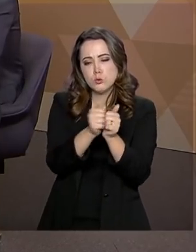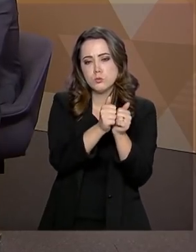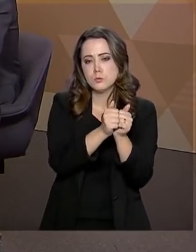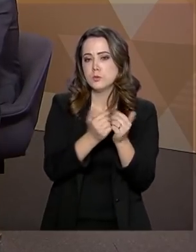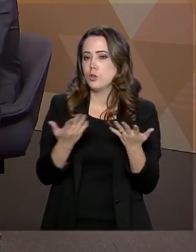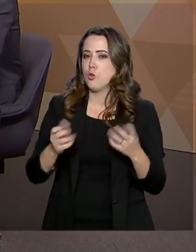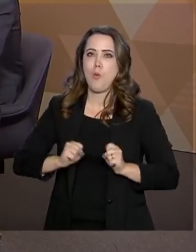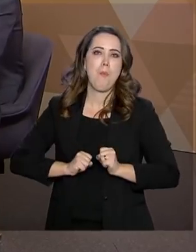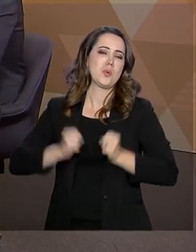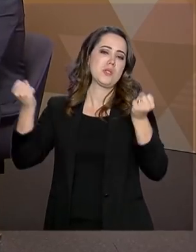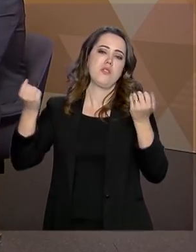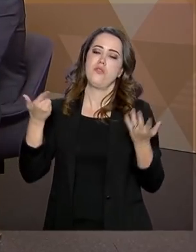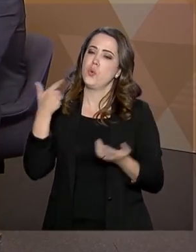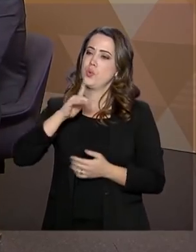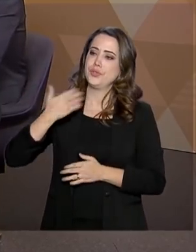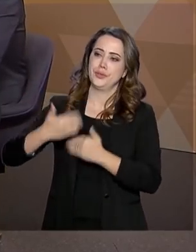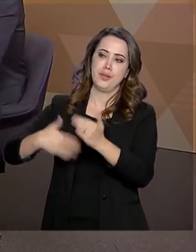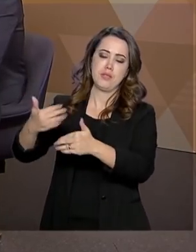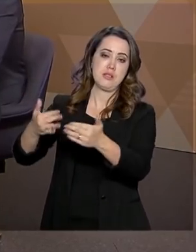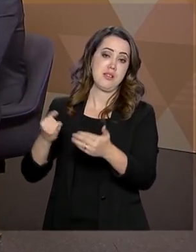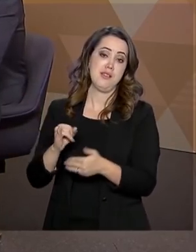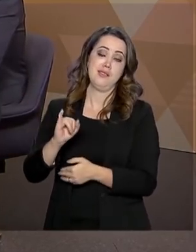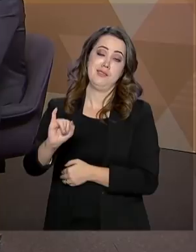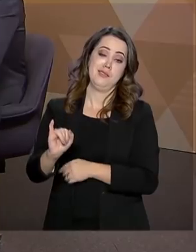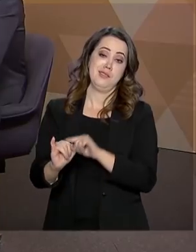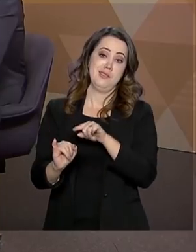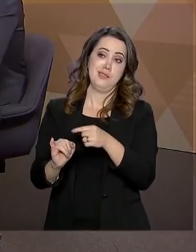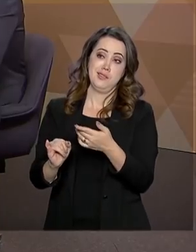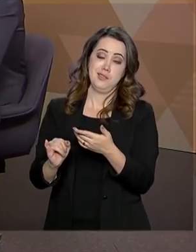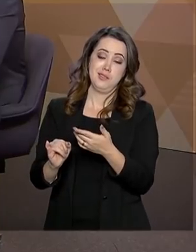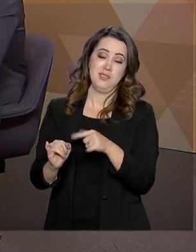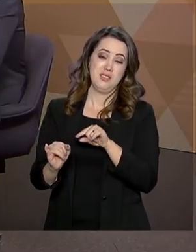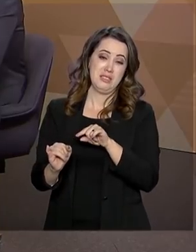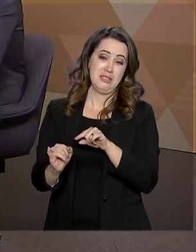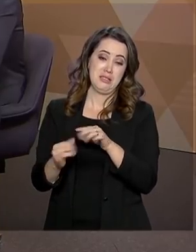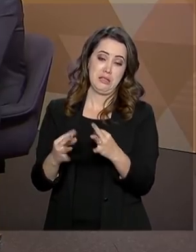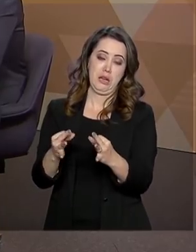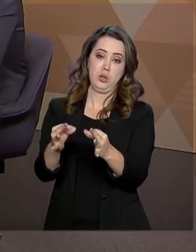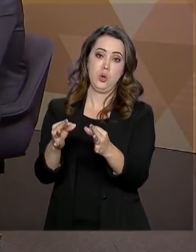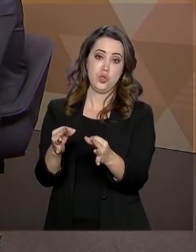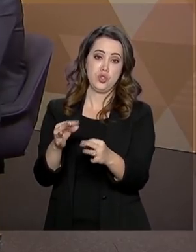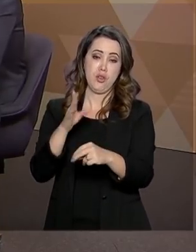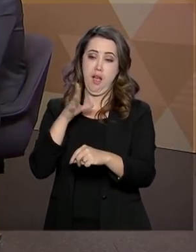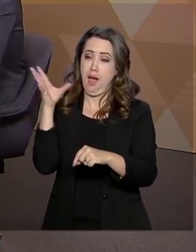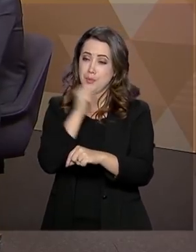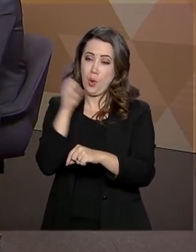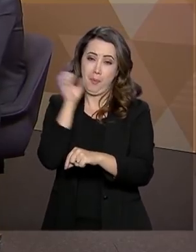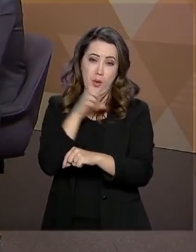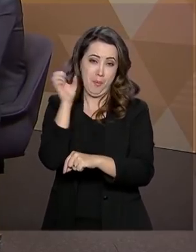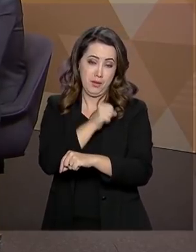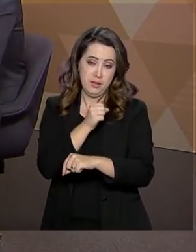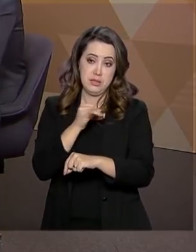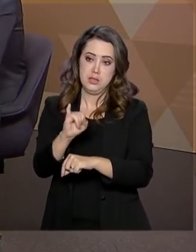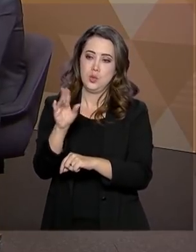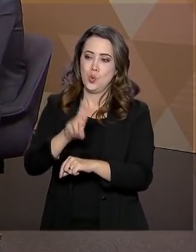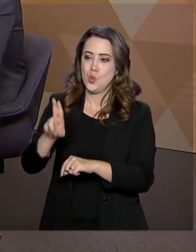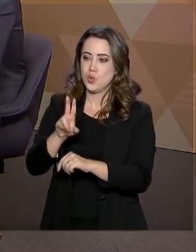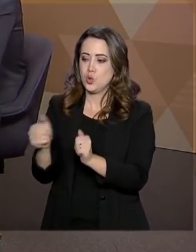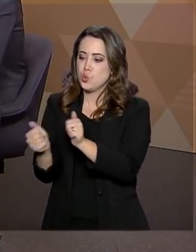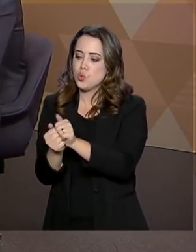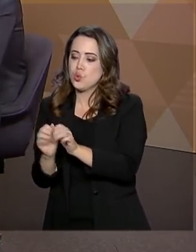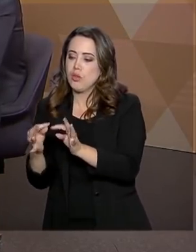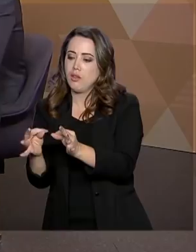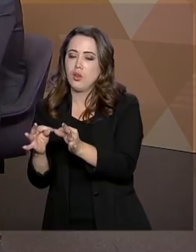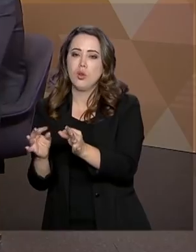impossível realizar avanços incrementais de tecnologia na velocidade que nós queremos sem usar o setor privado.